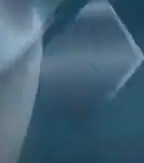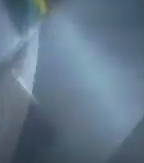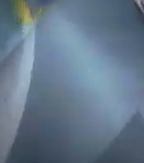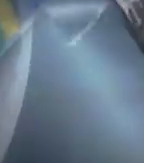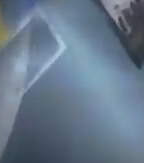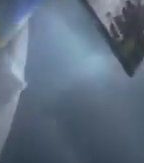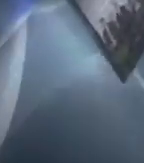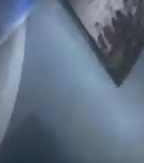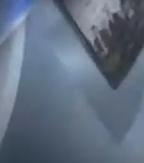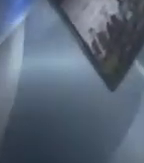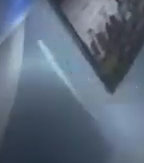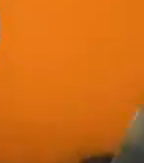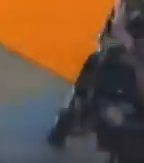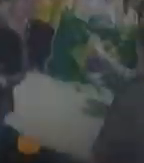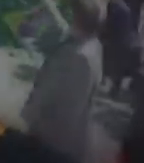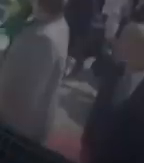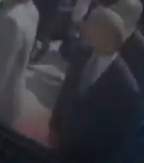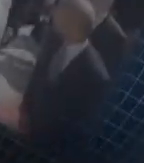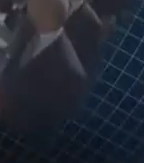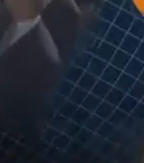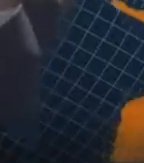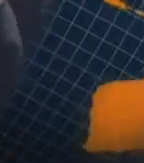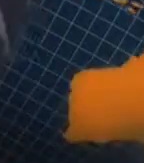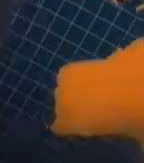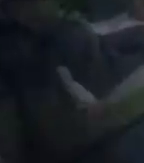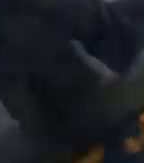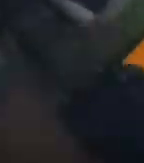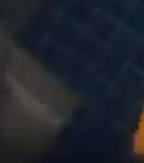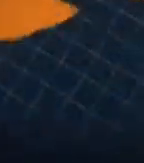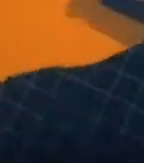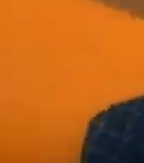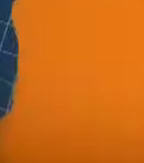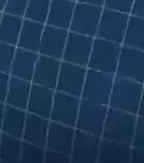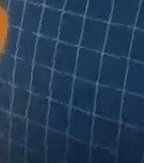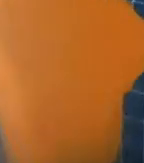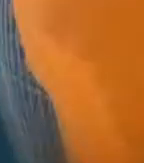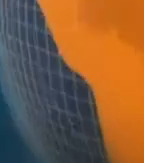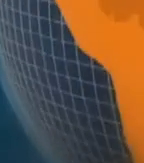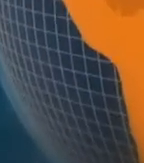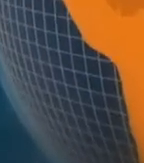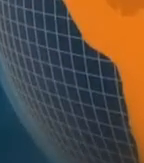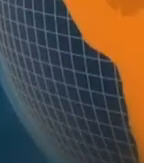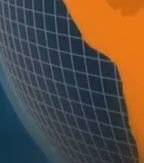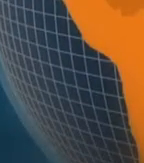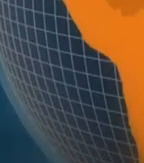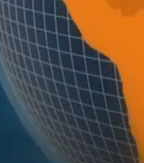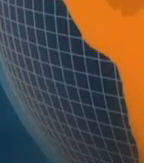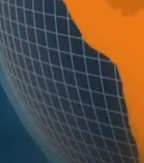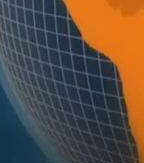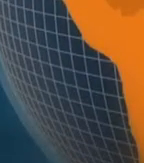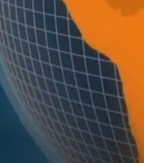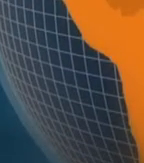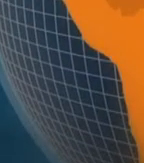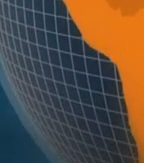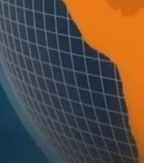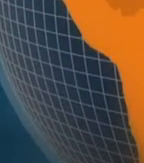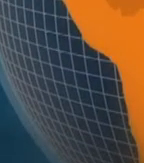Tchau. Tchau. Tchau. Tchau. Tchau. Legenda Zanotto